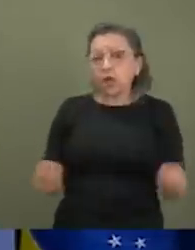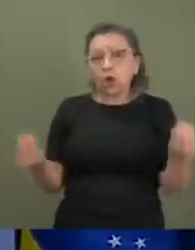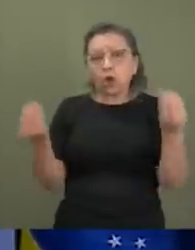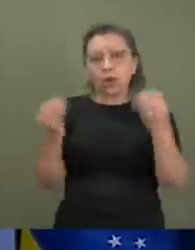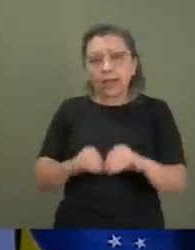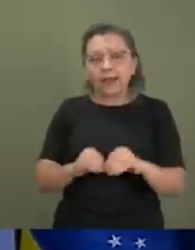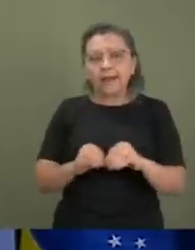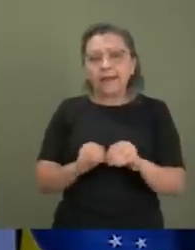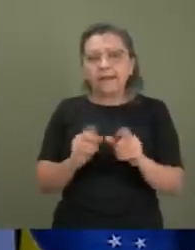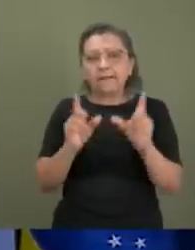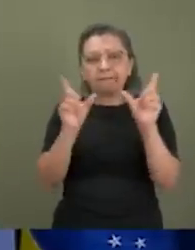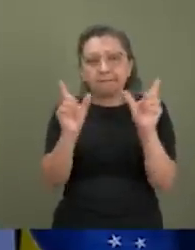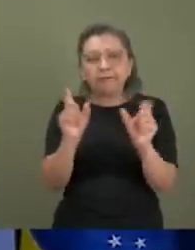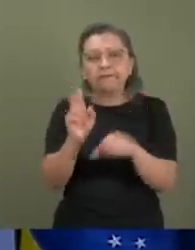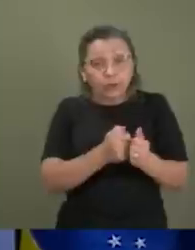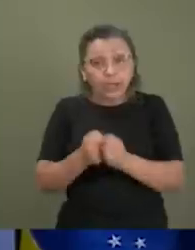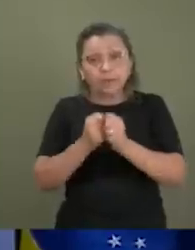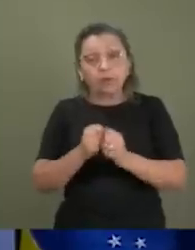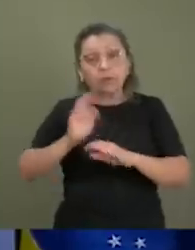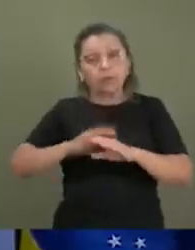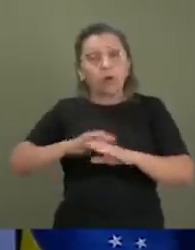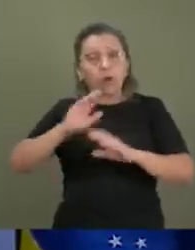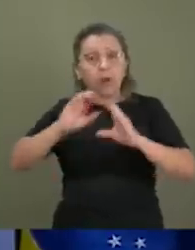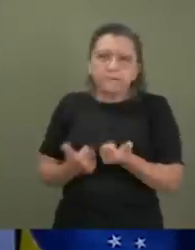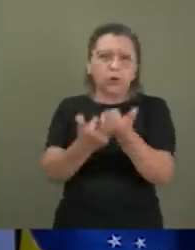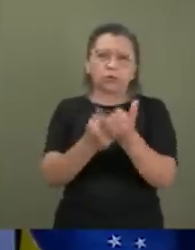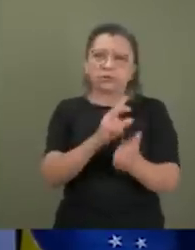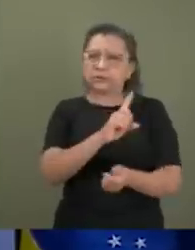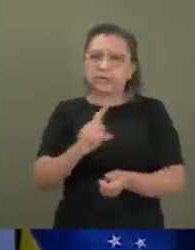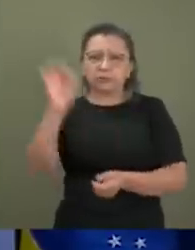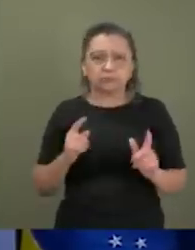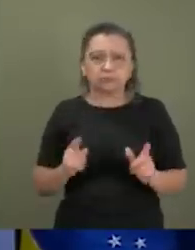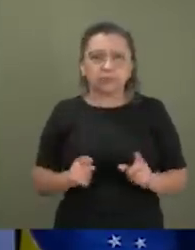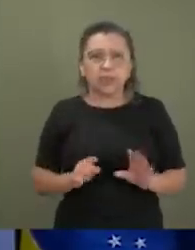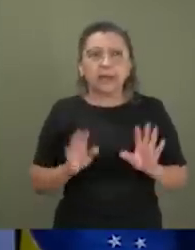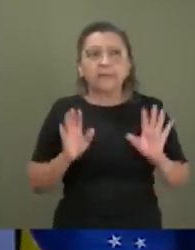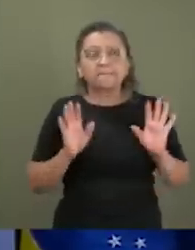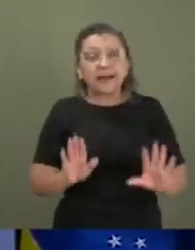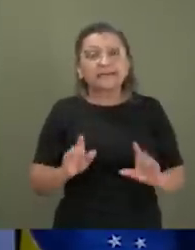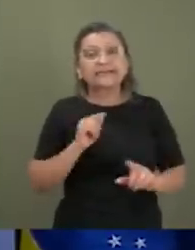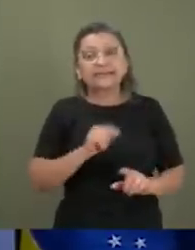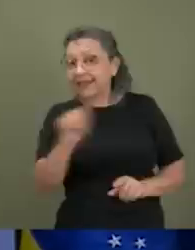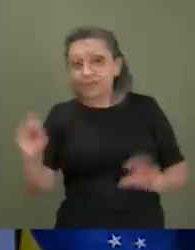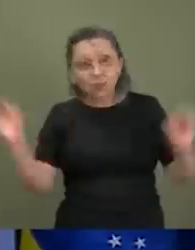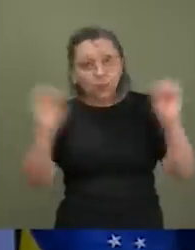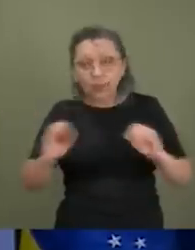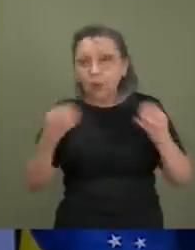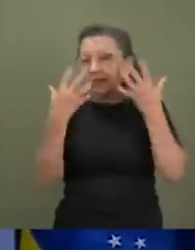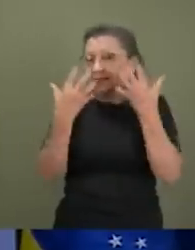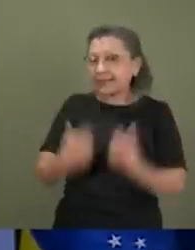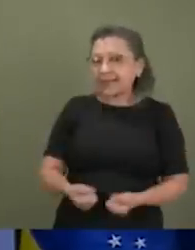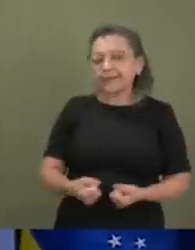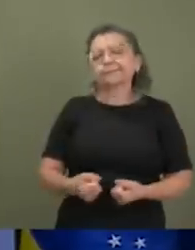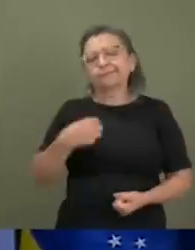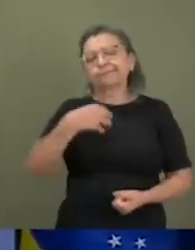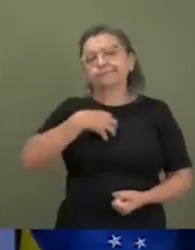videogame como obra audiovisual, eu apoio 100%. Eu apoio 100%. Agora, se eles não toparem, eu acredito que